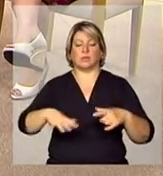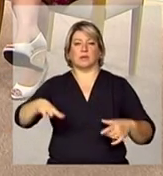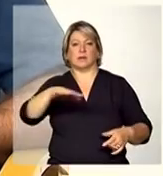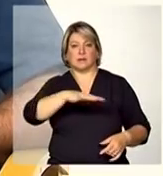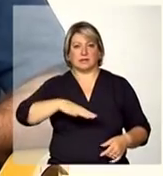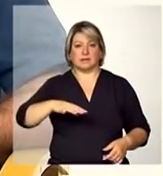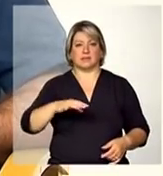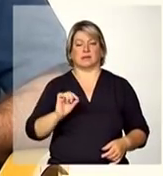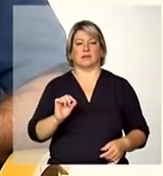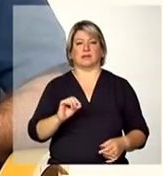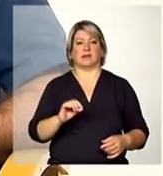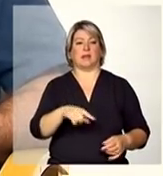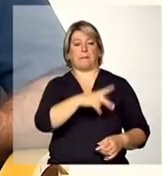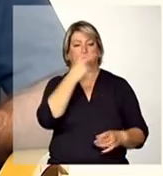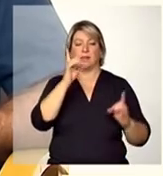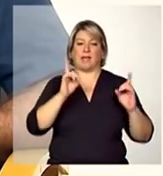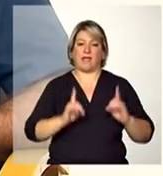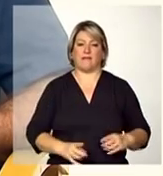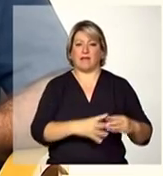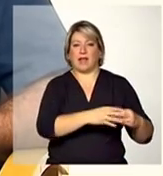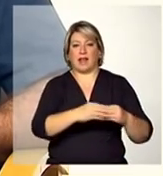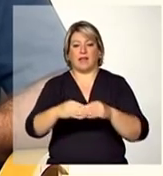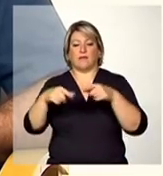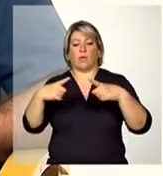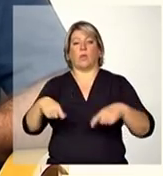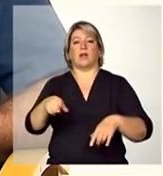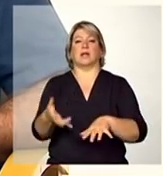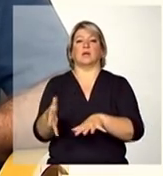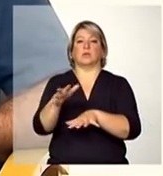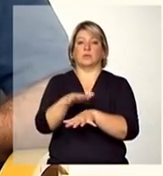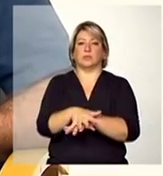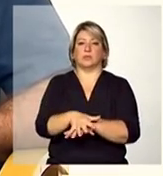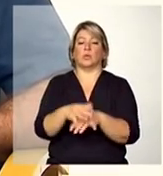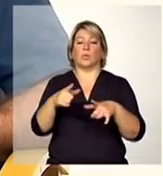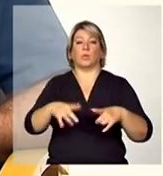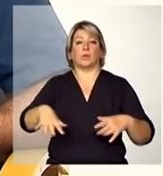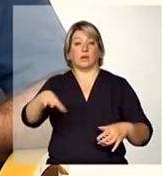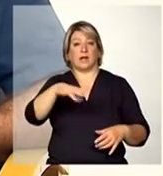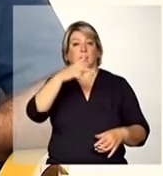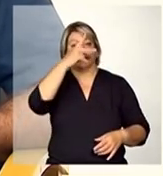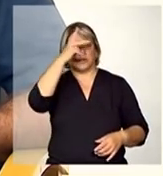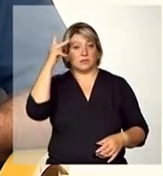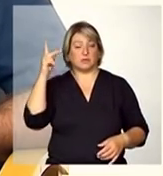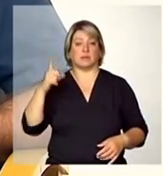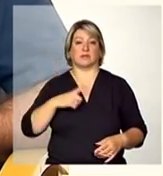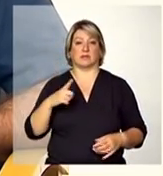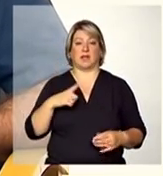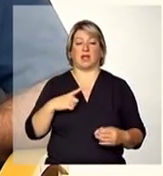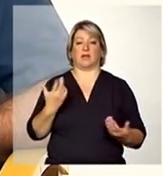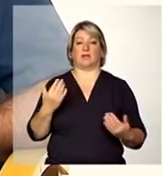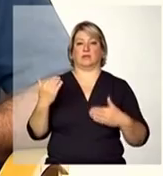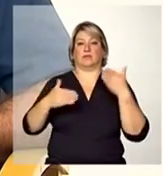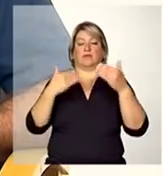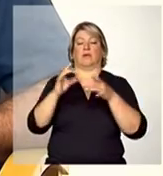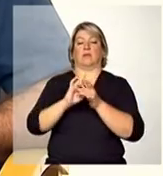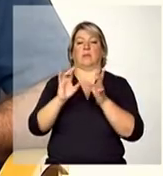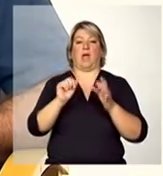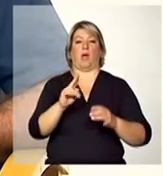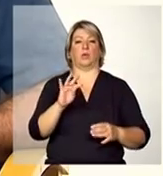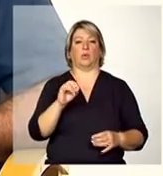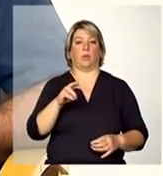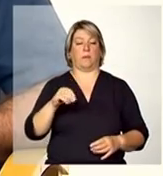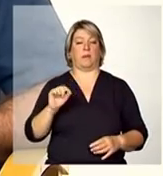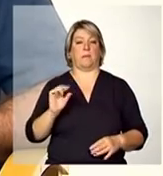deficiência para as residências inclusivas que são esses espaços que vão propiciar que as pessoas desenvolvam autonomia de uma forma mais